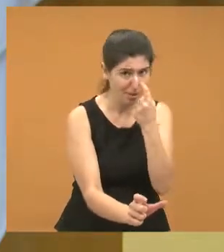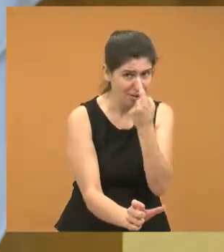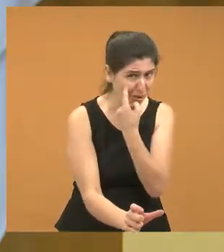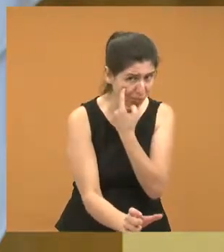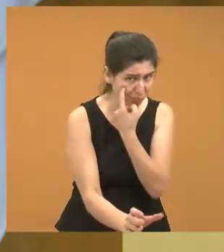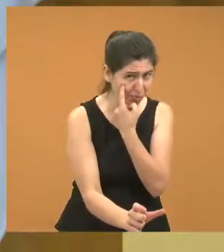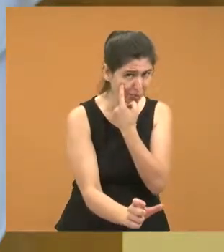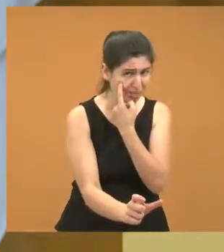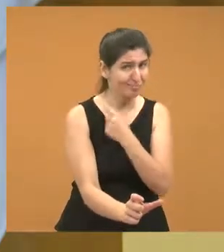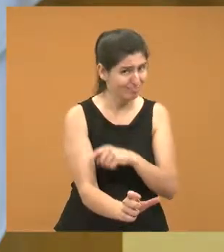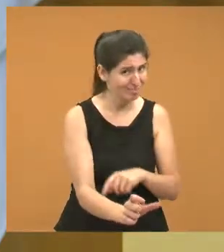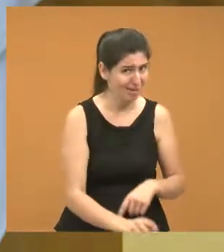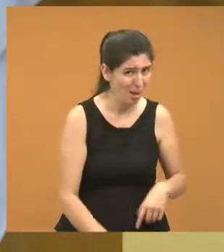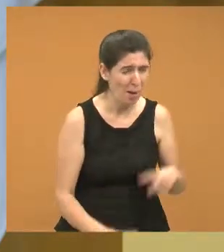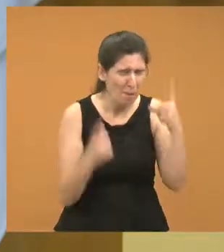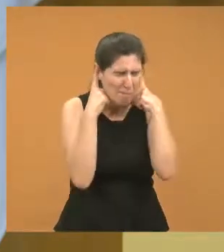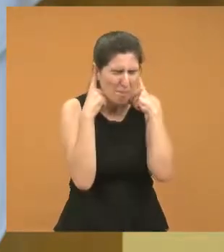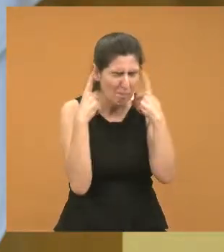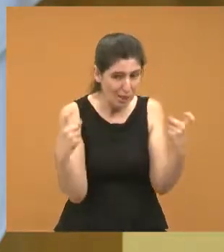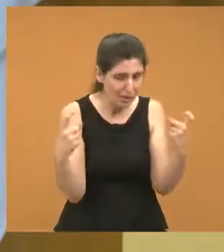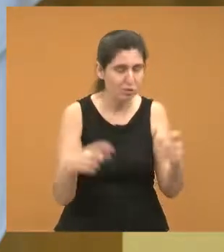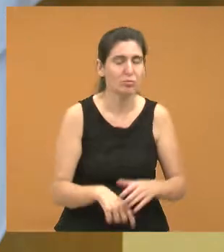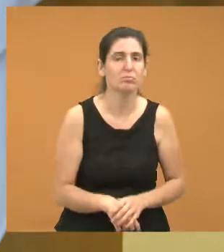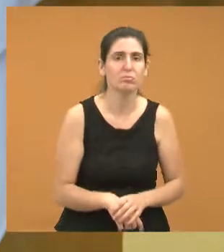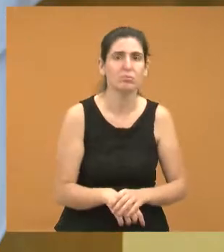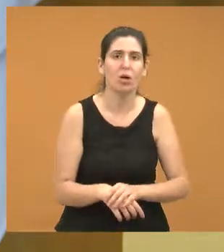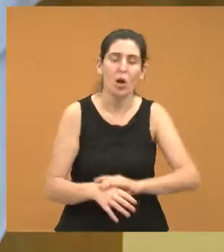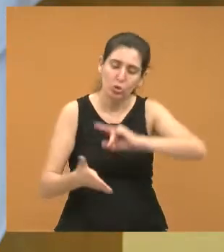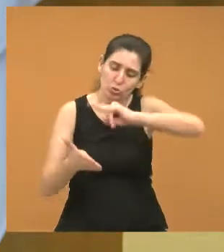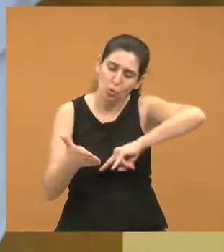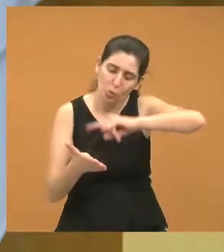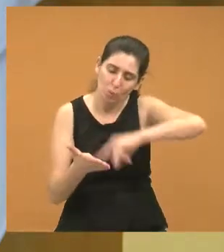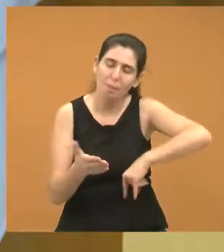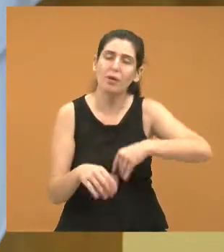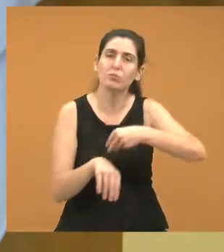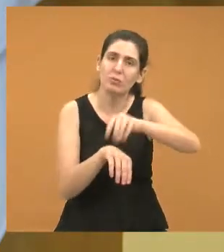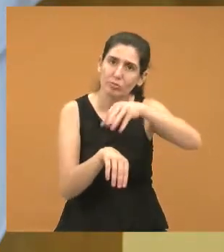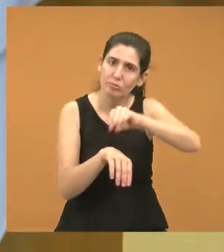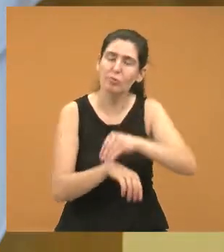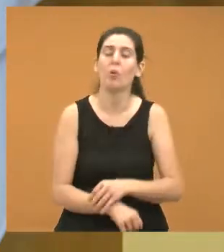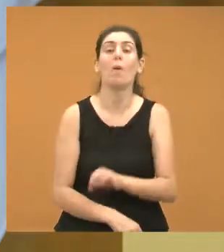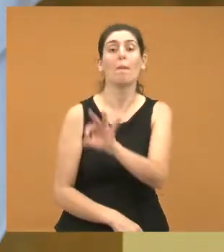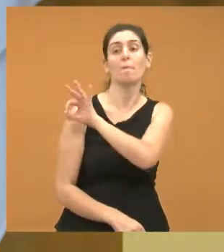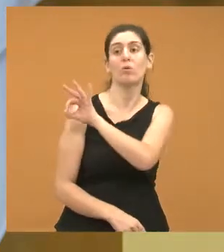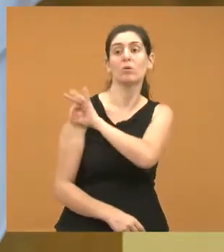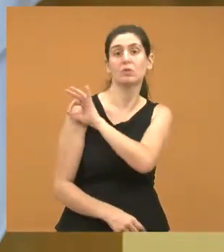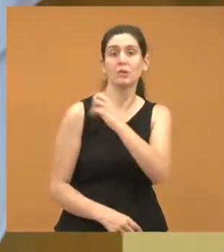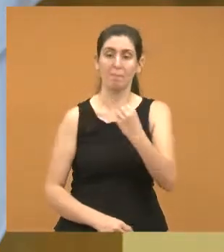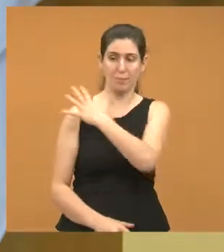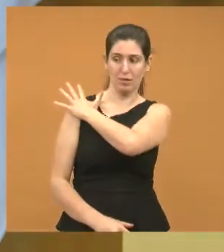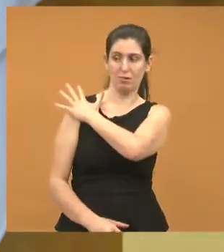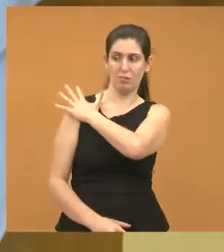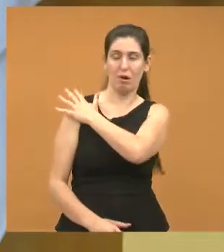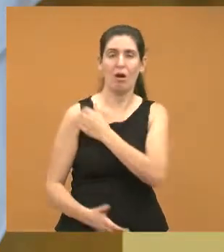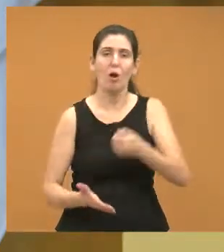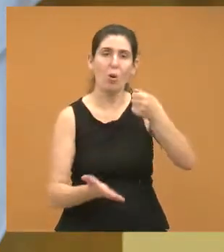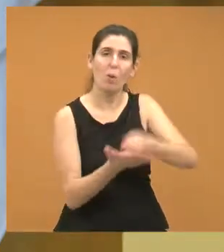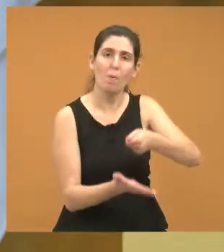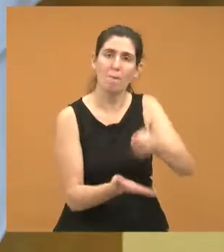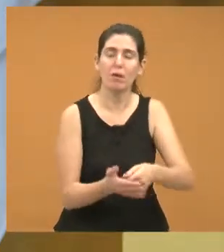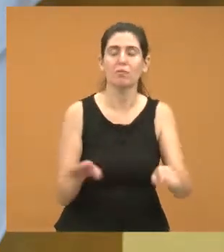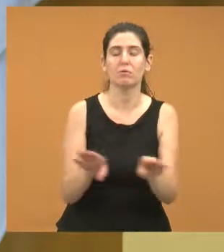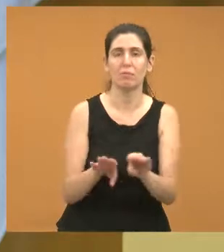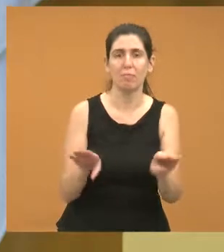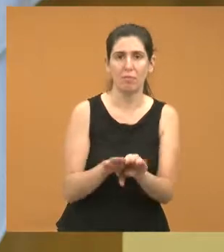que está. Eu quero aqui, fiz aqui um requerimento para a Polícia Militar, vou cobrar também a nossa Secretaria de